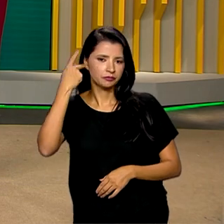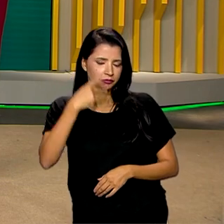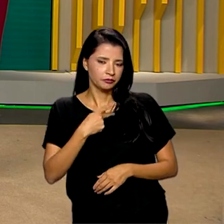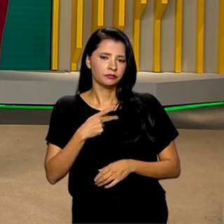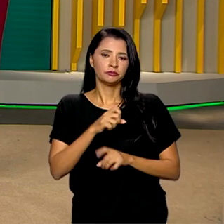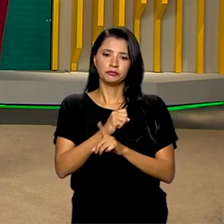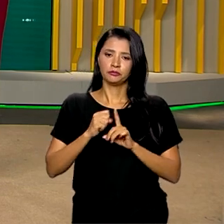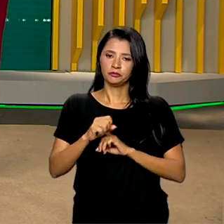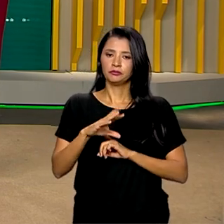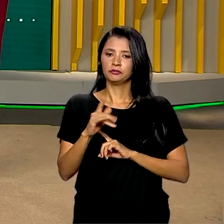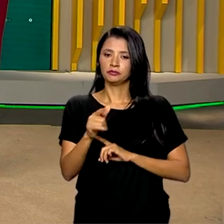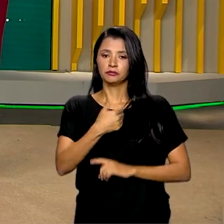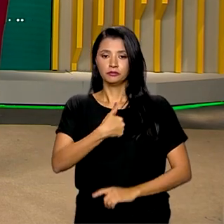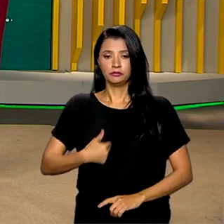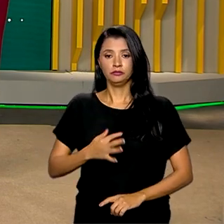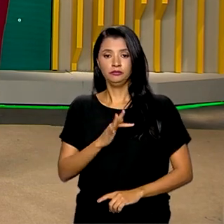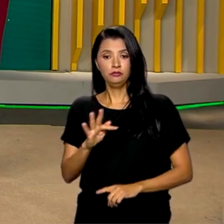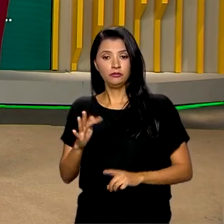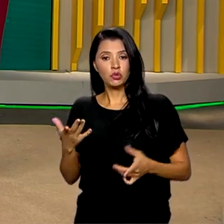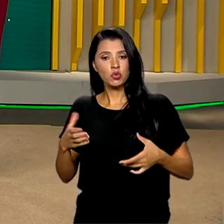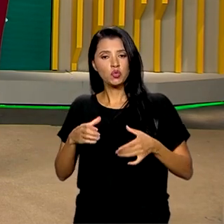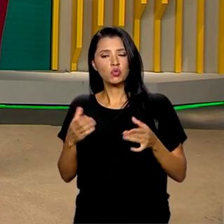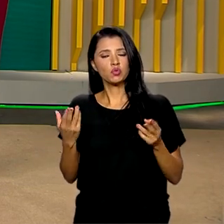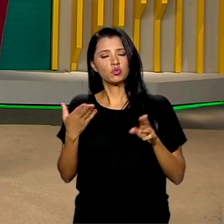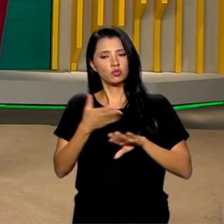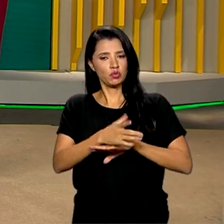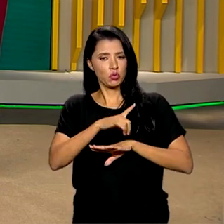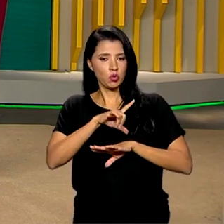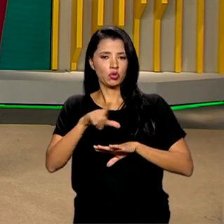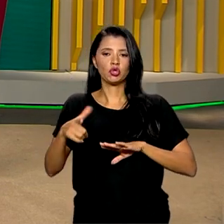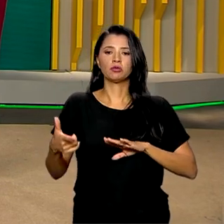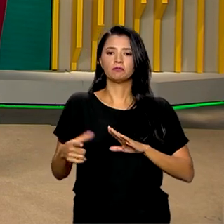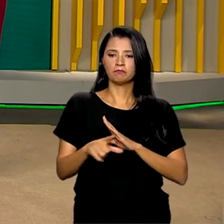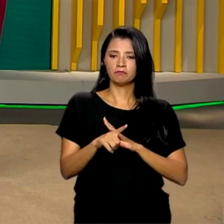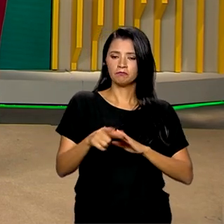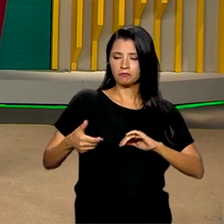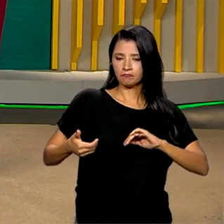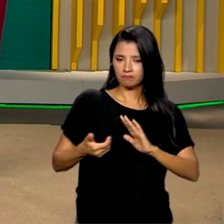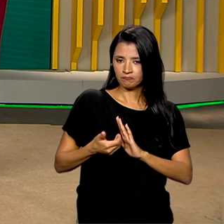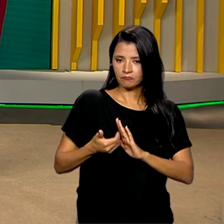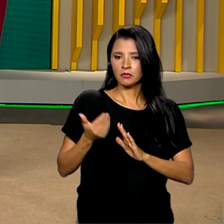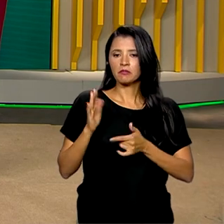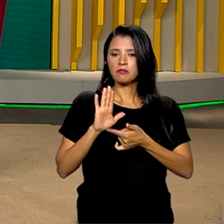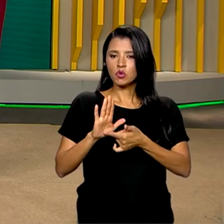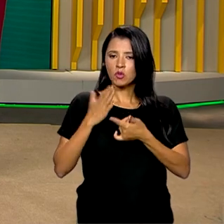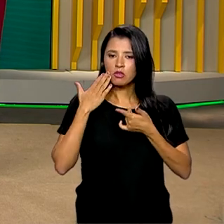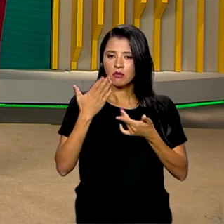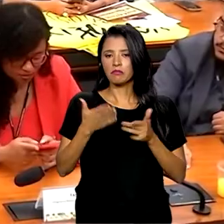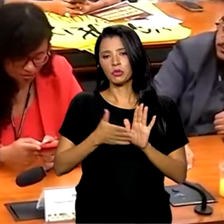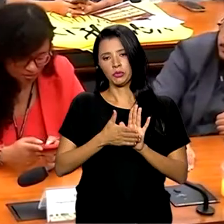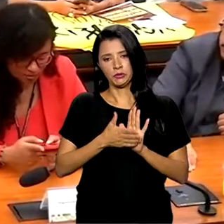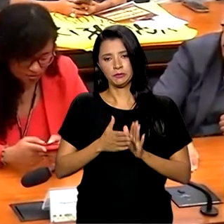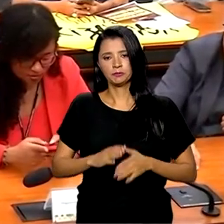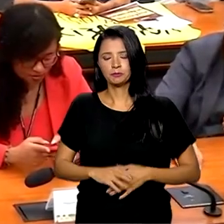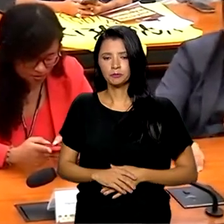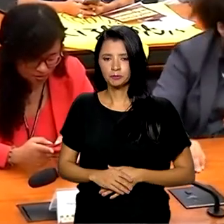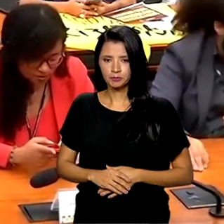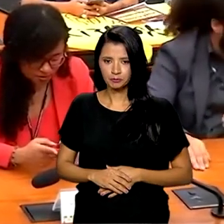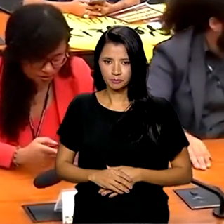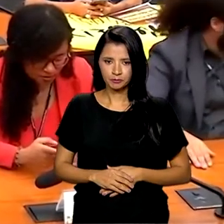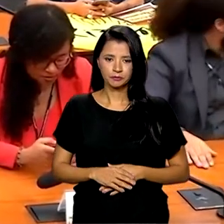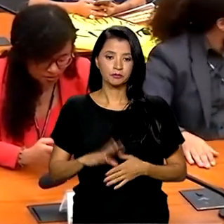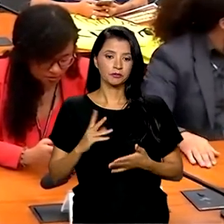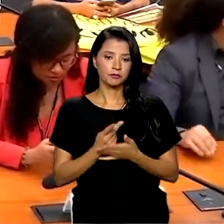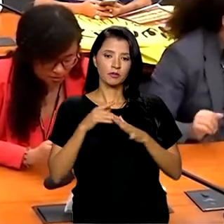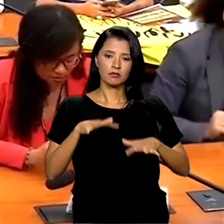civil e governo federal se reuniram hoje na Câmara dos Deputados para apresentar propostas ao documento. A audiência